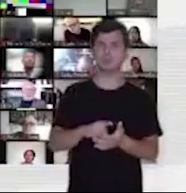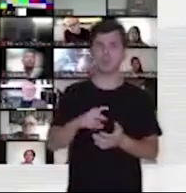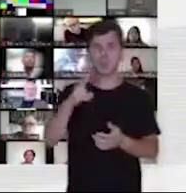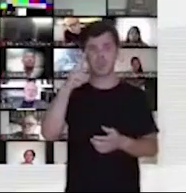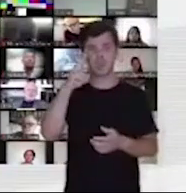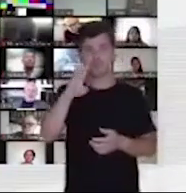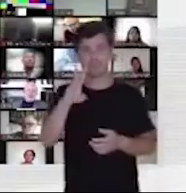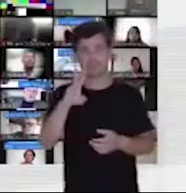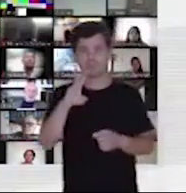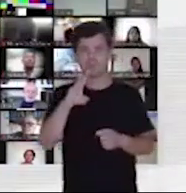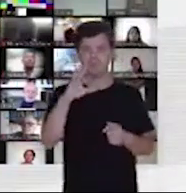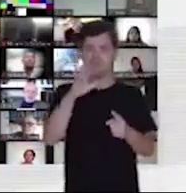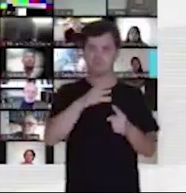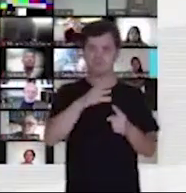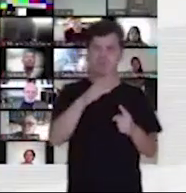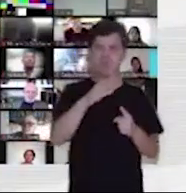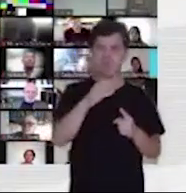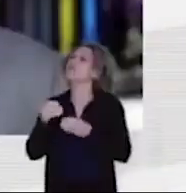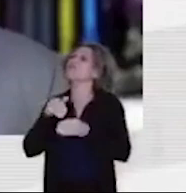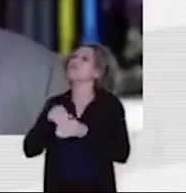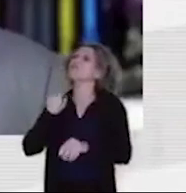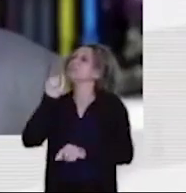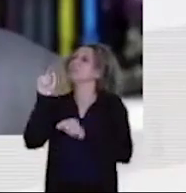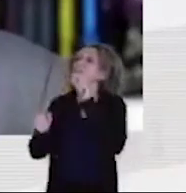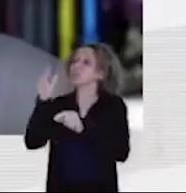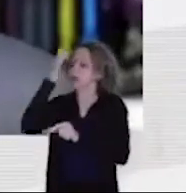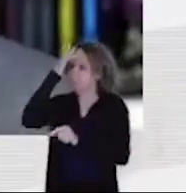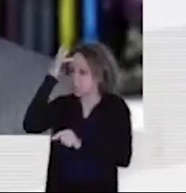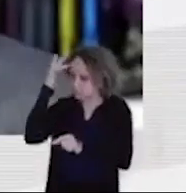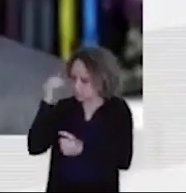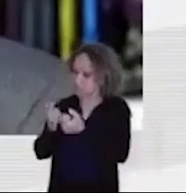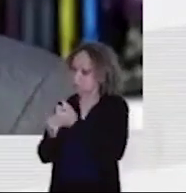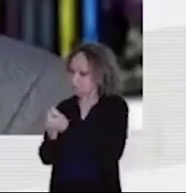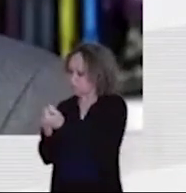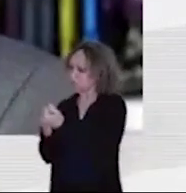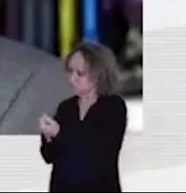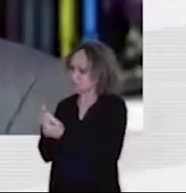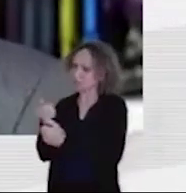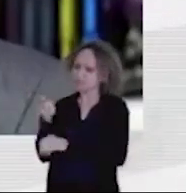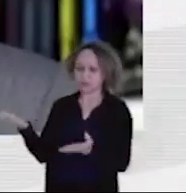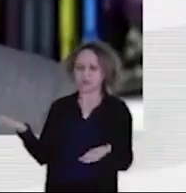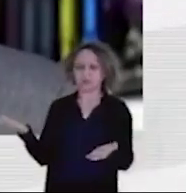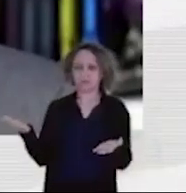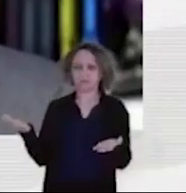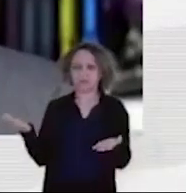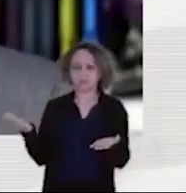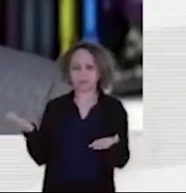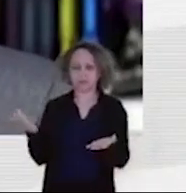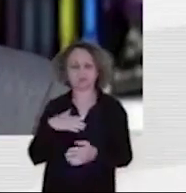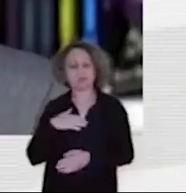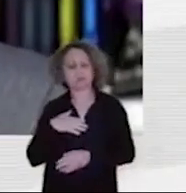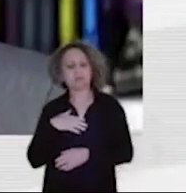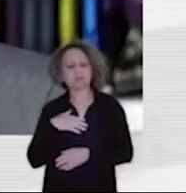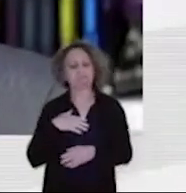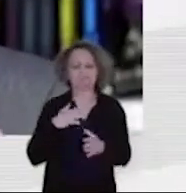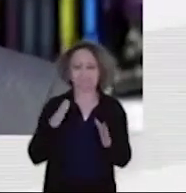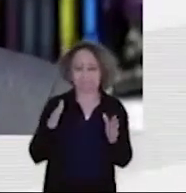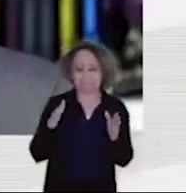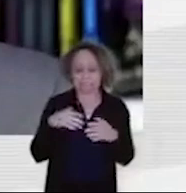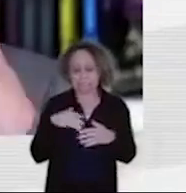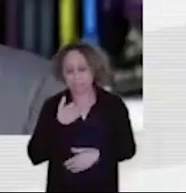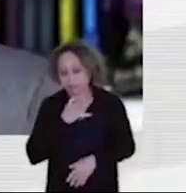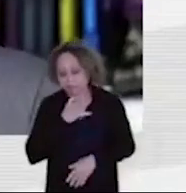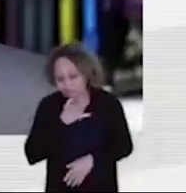também tentando abusar da boa fé do povo. Lamentavelmente, gente teve em 2018 uma campanha